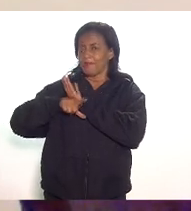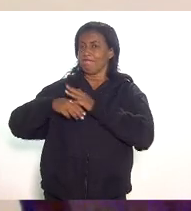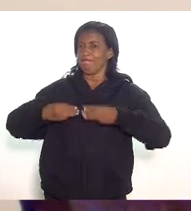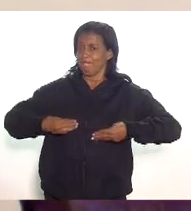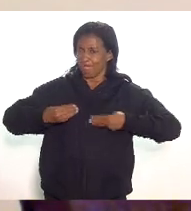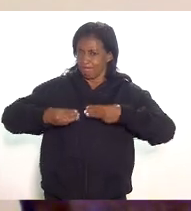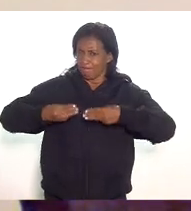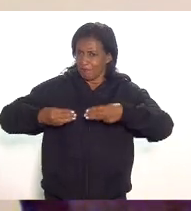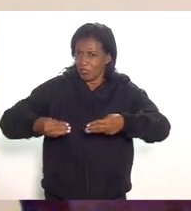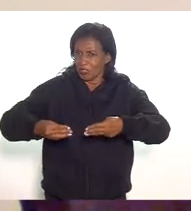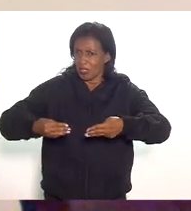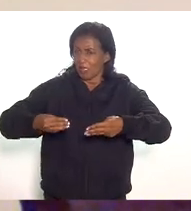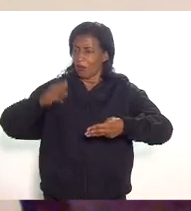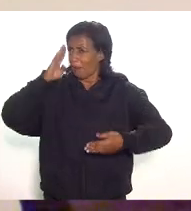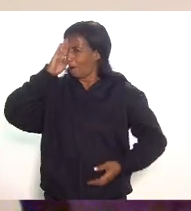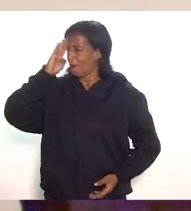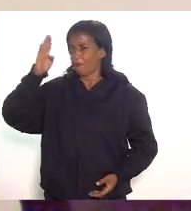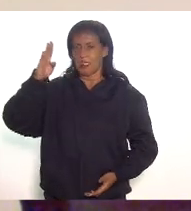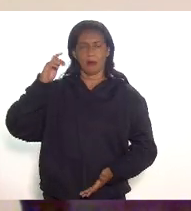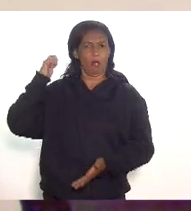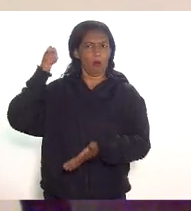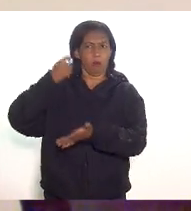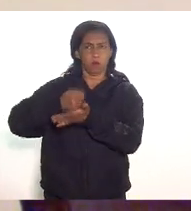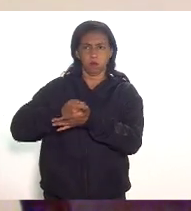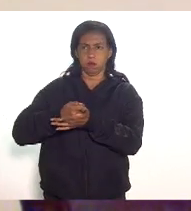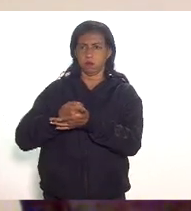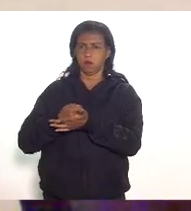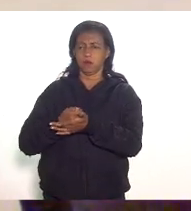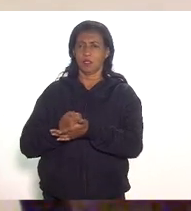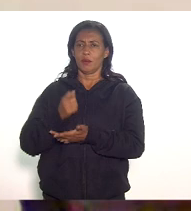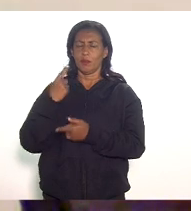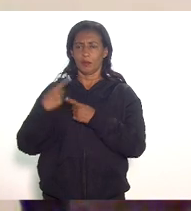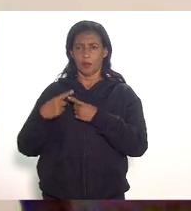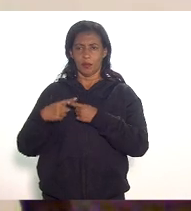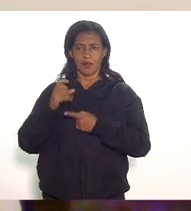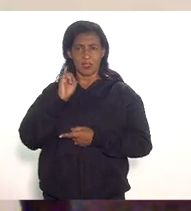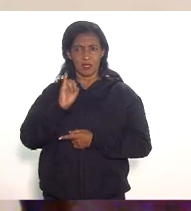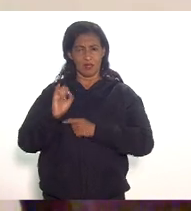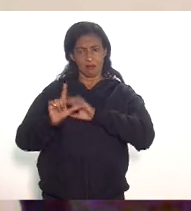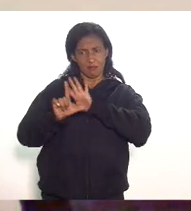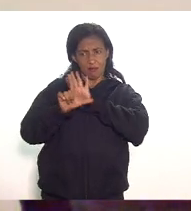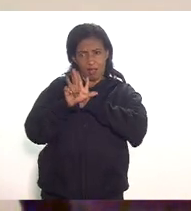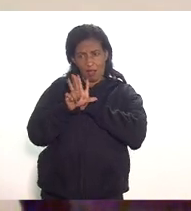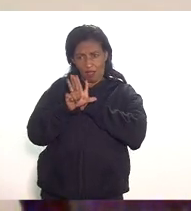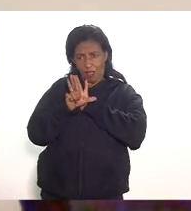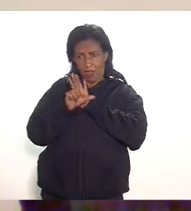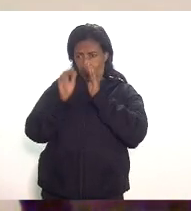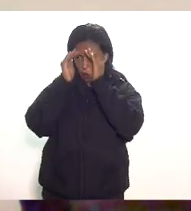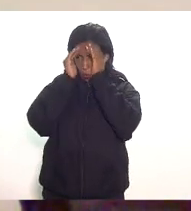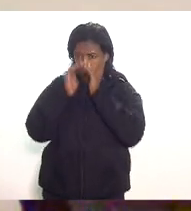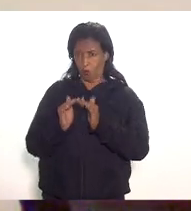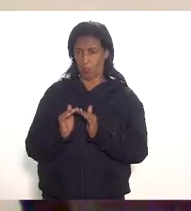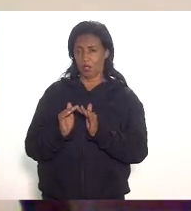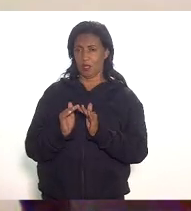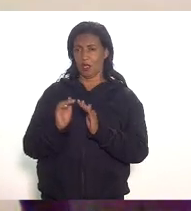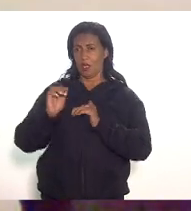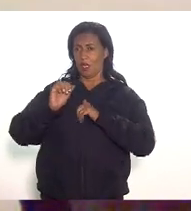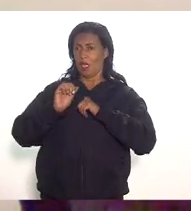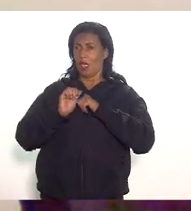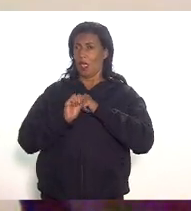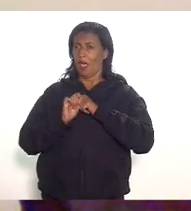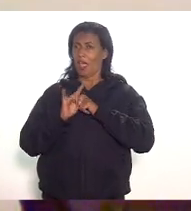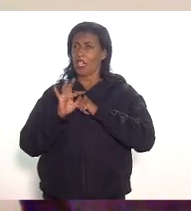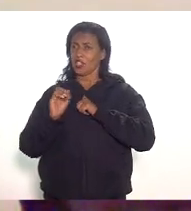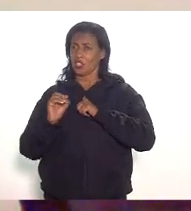intransigente nessa cobrança qualquer lei que não tiver cumprido o artigo 103 do ADCT a gente